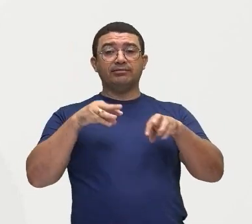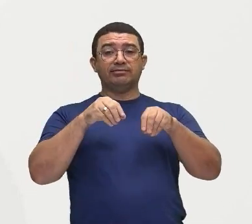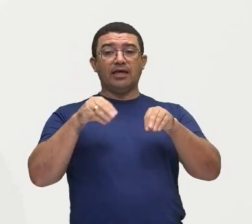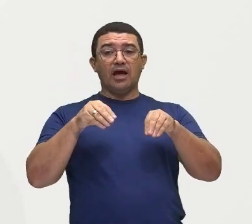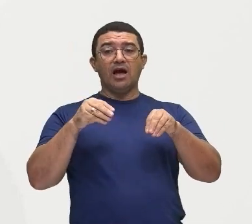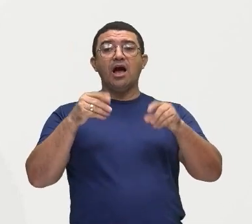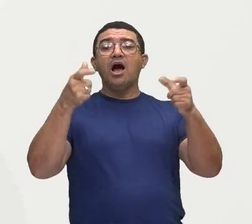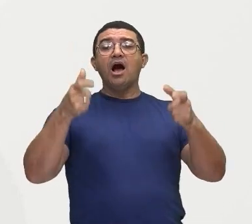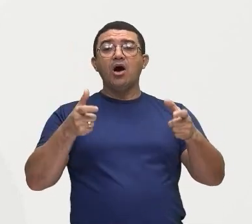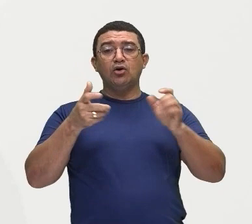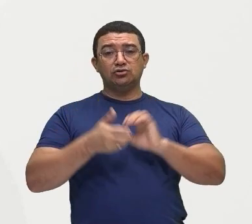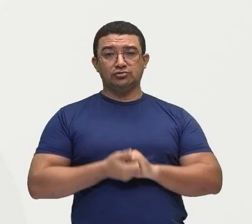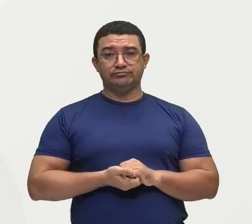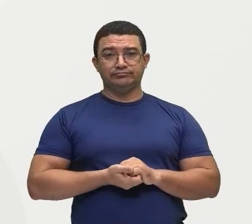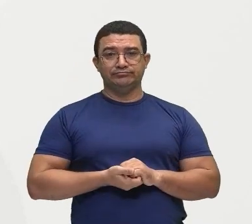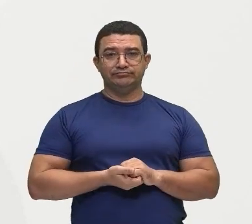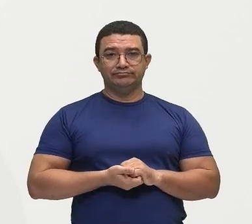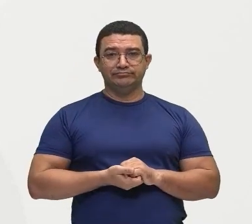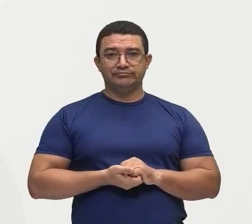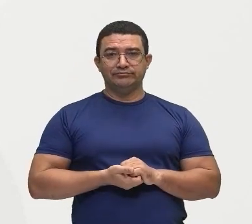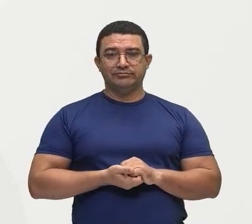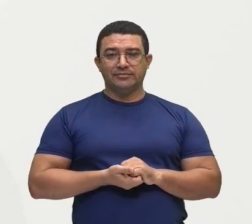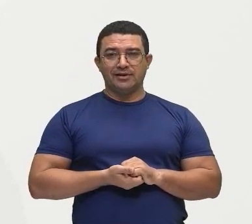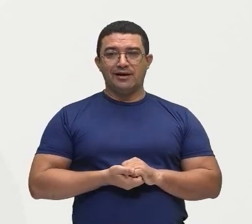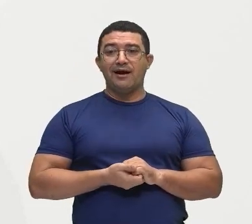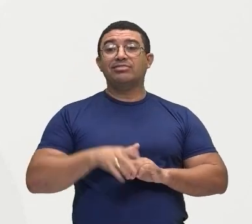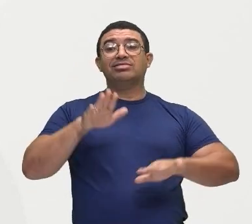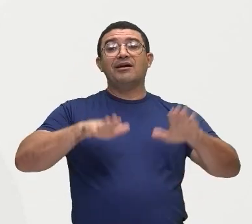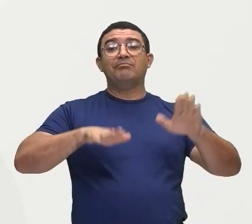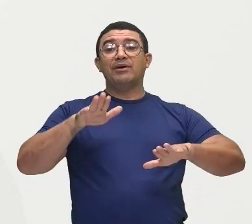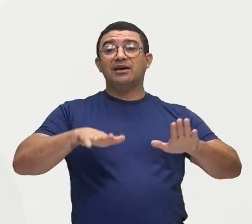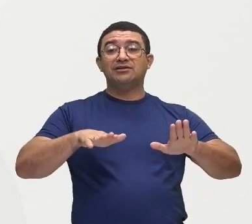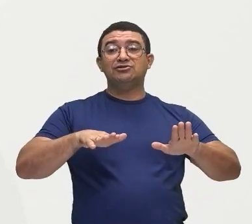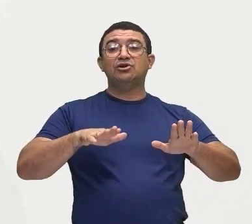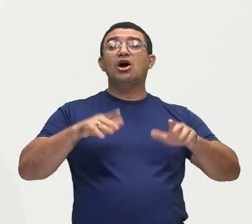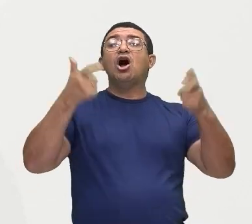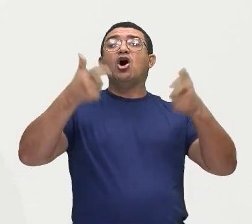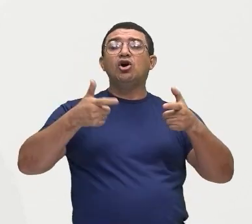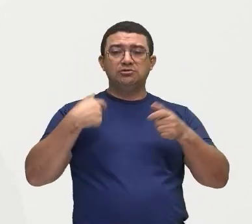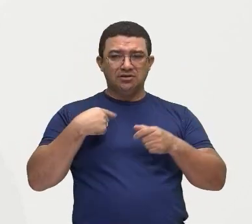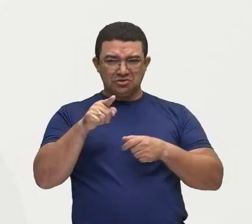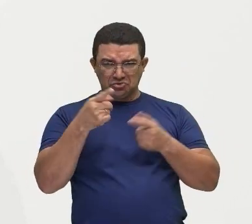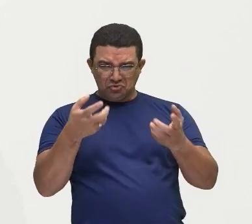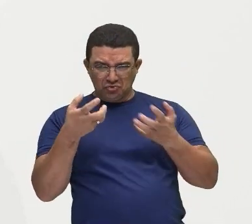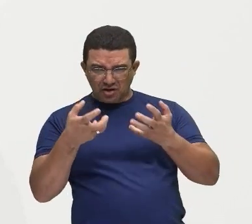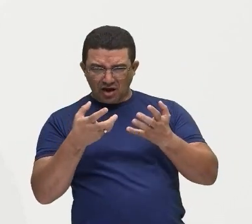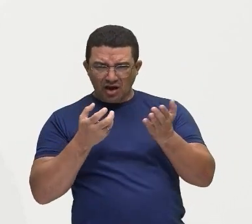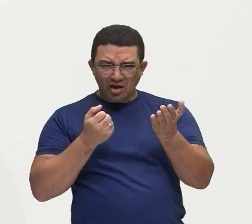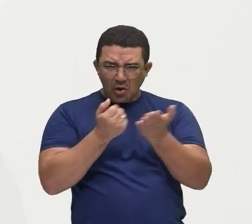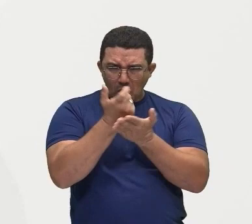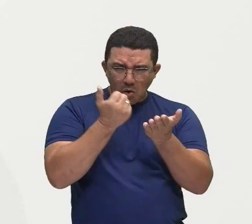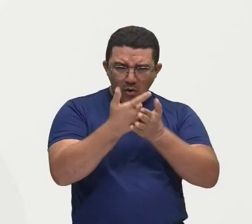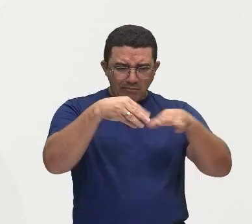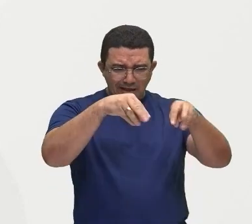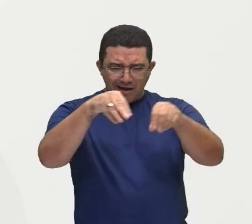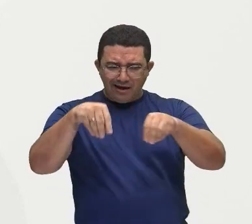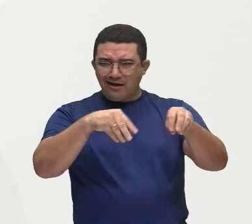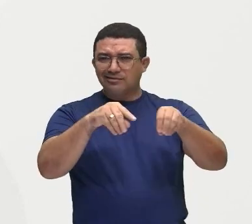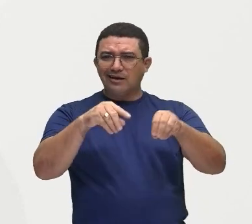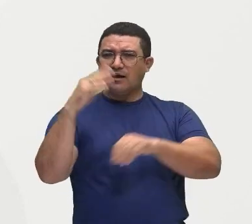direcionar aqui, olha, para esse outro ponto, que é o clima. Você vai querer comprar uma terra em uma